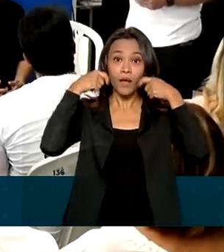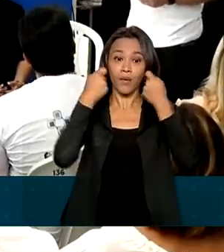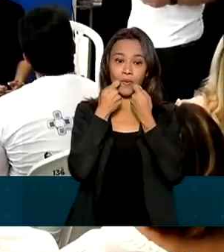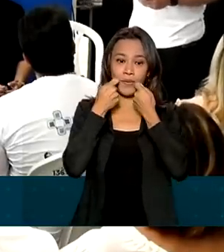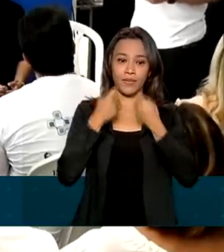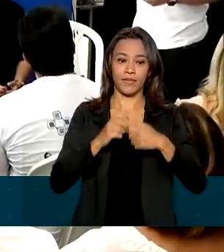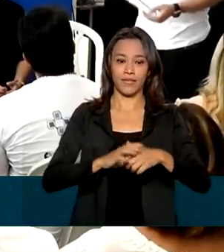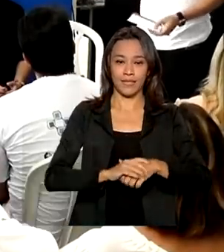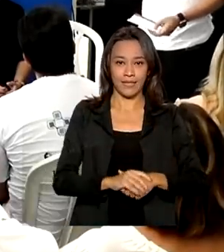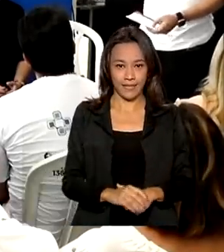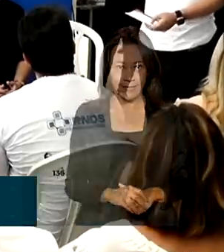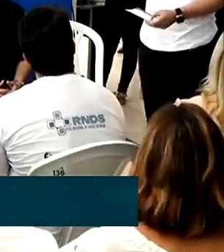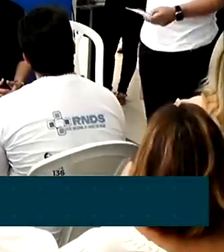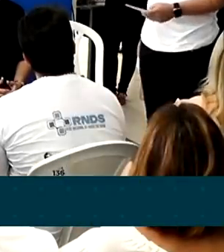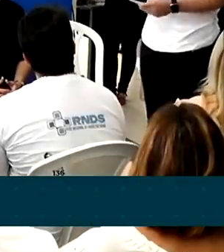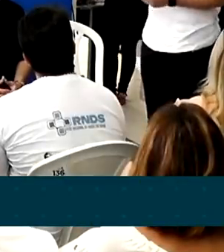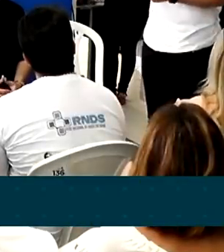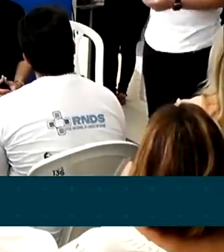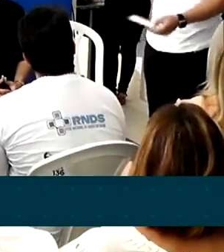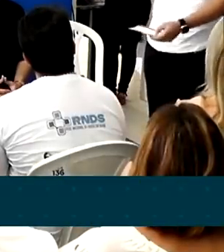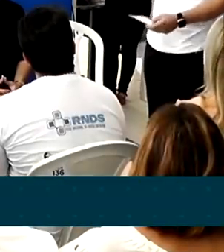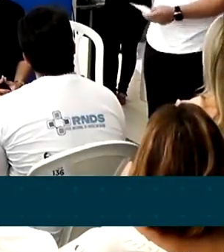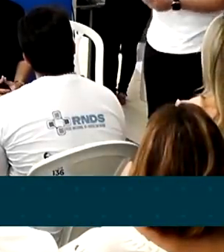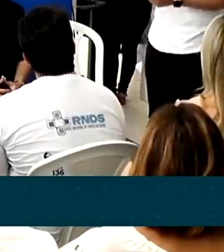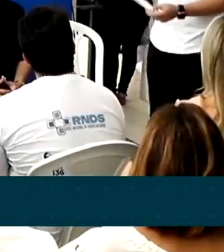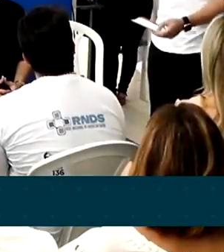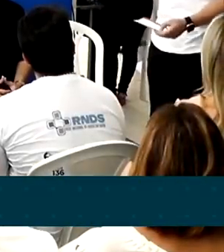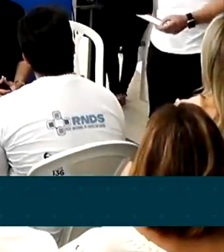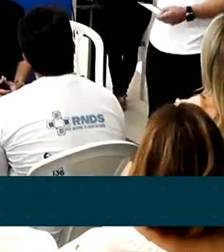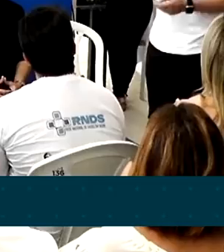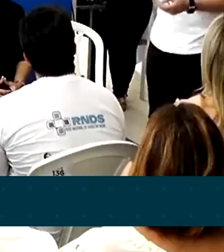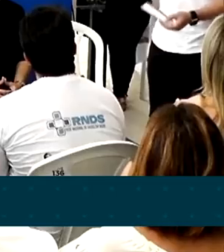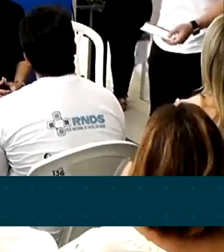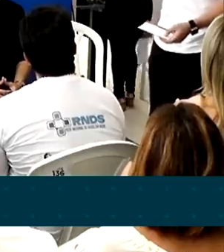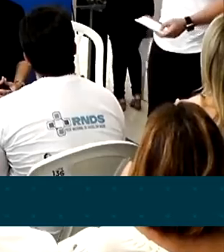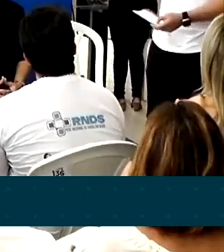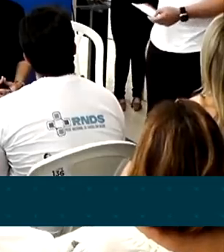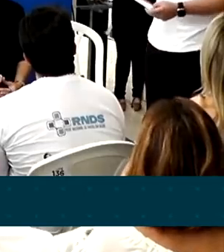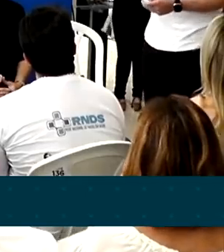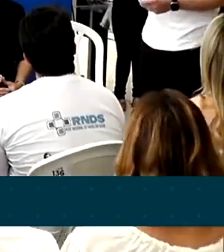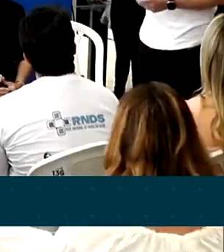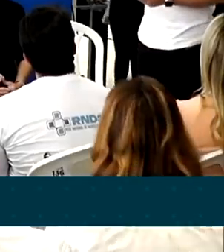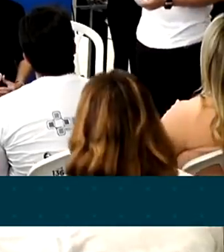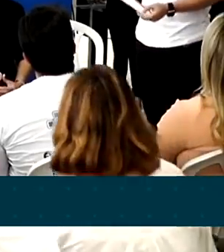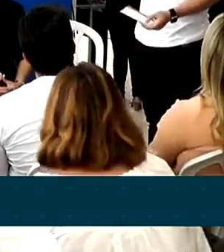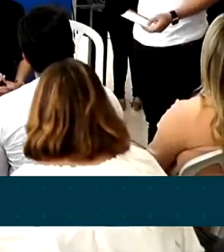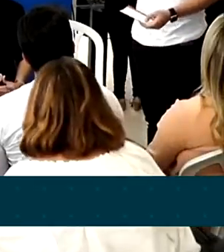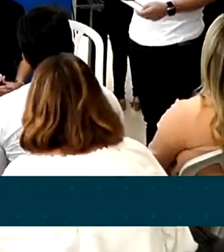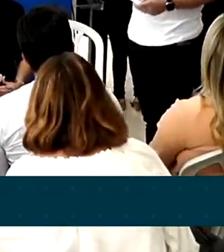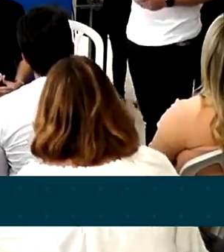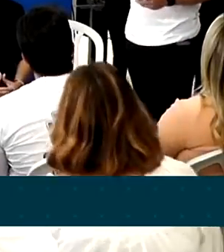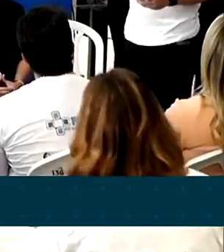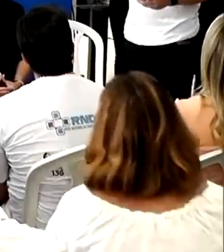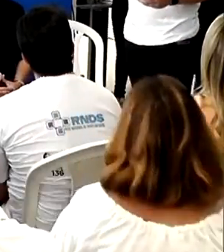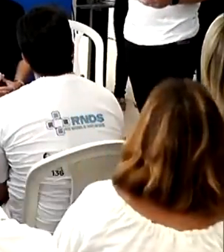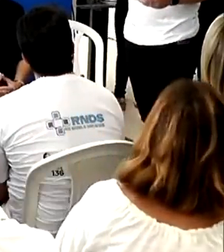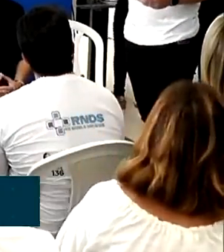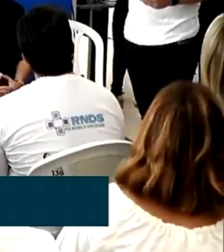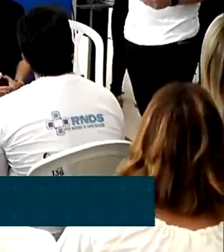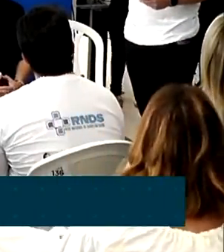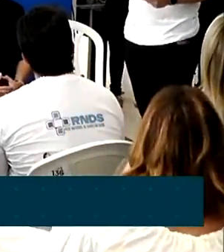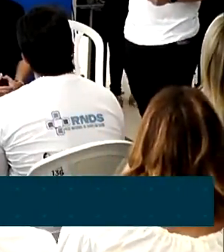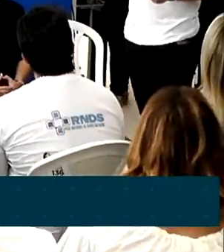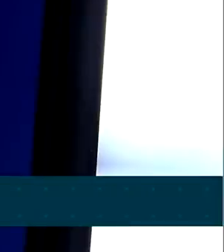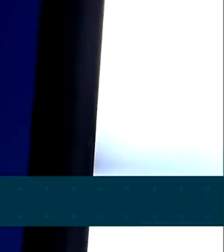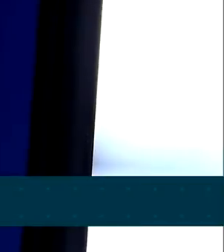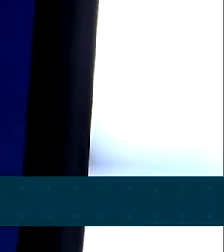estamos conseguindo avançar a cada dia, informatizando, reformando, construindo, trazendo inovações na saúde do município